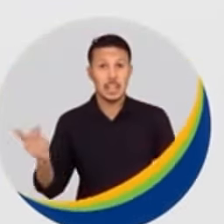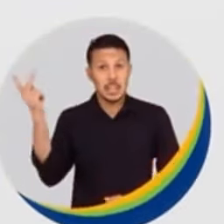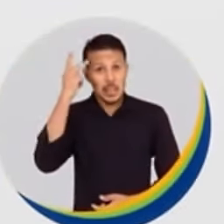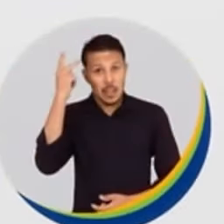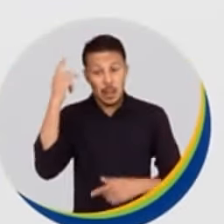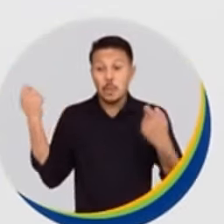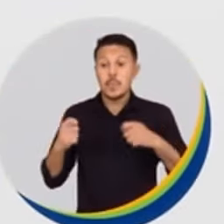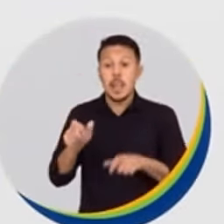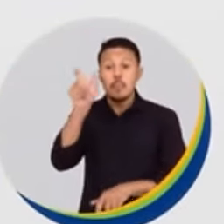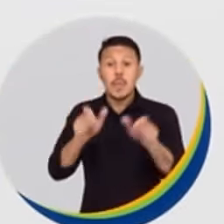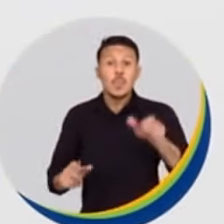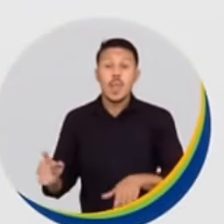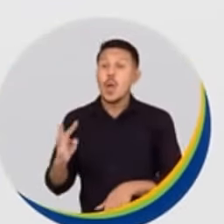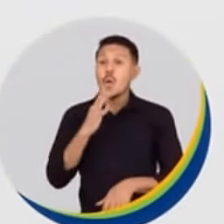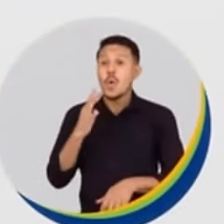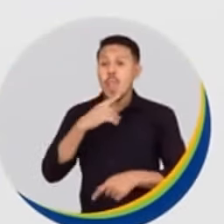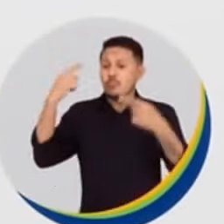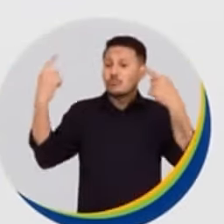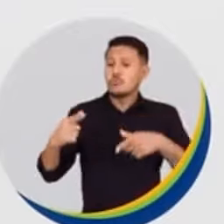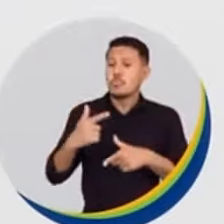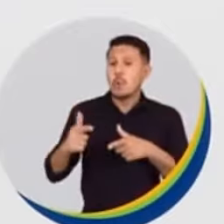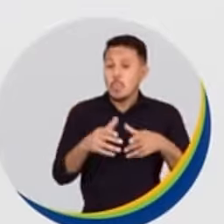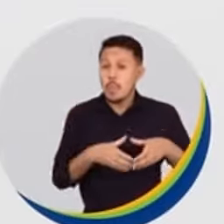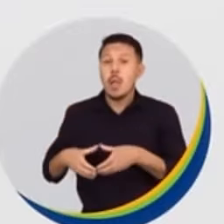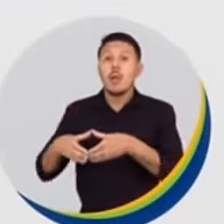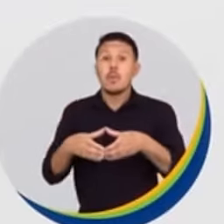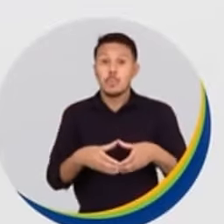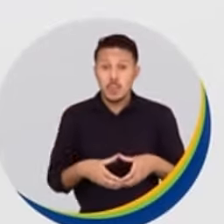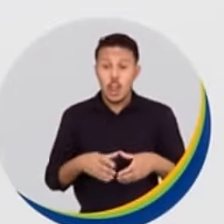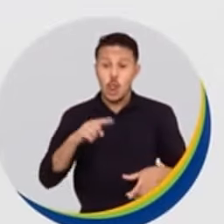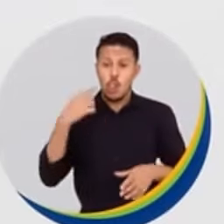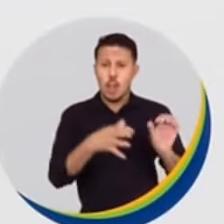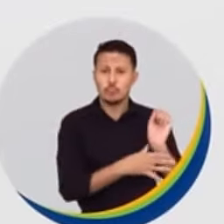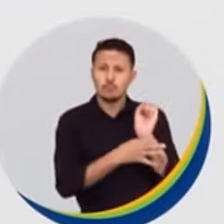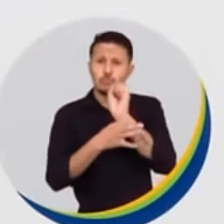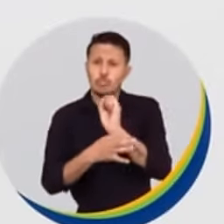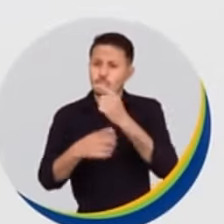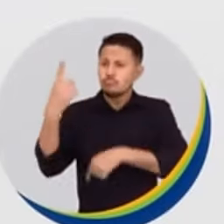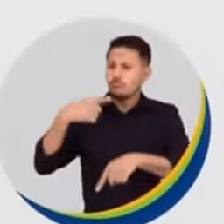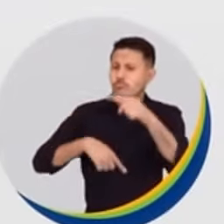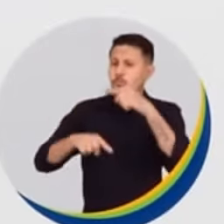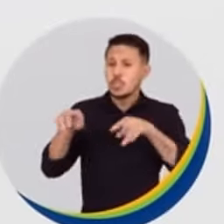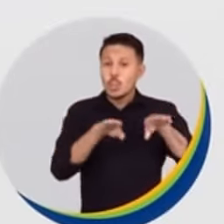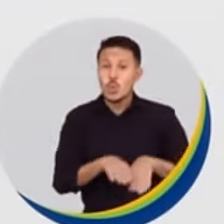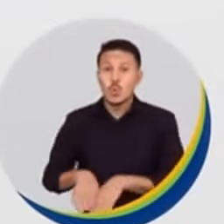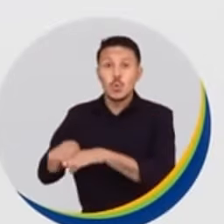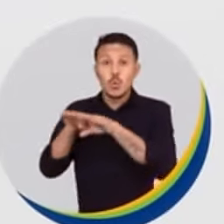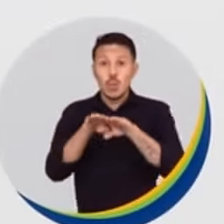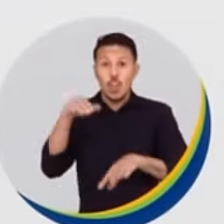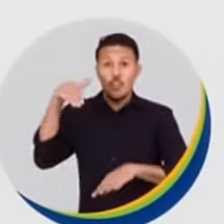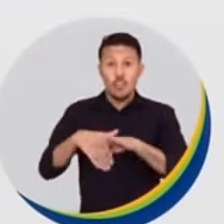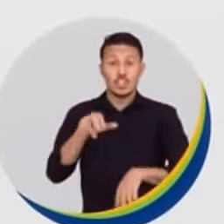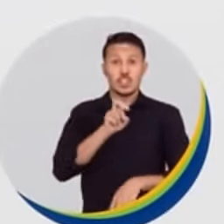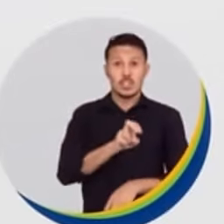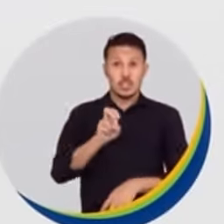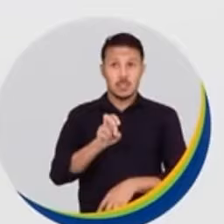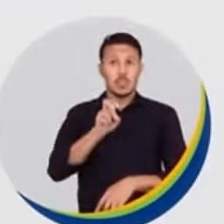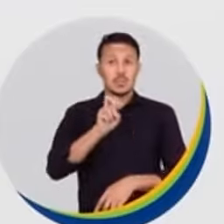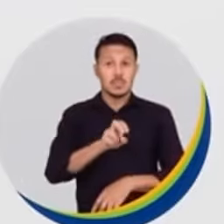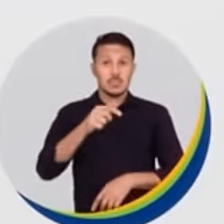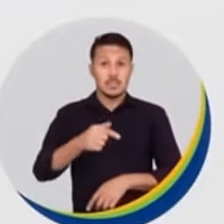São Paulo precisa de quem conhece os desafios da nossa comunidade. Vamos juntos construir uma cidade mais forte e justa. Vote 55